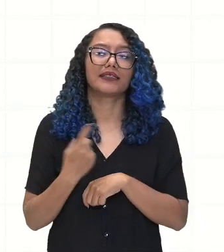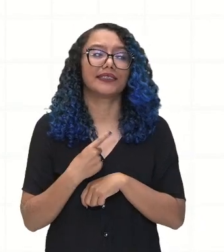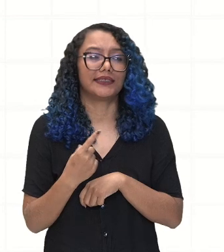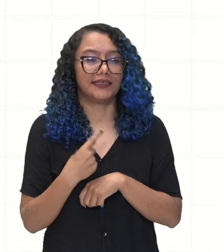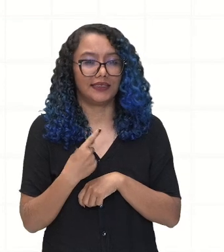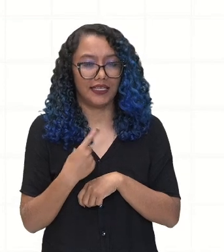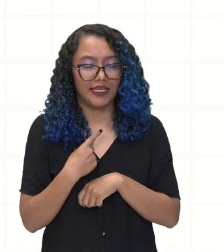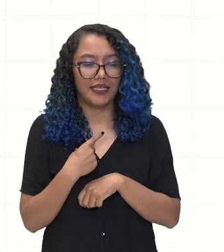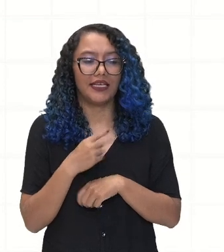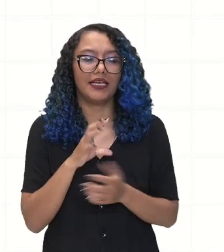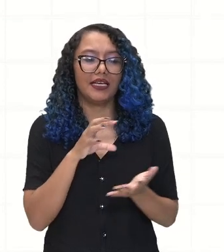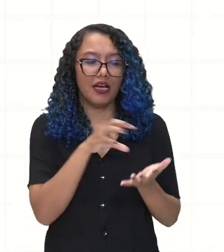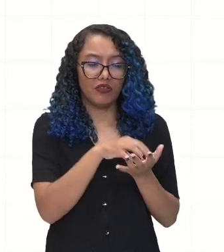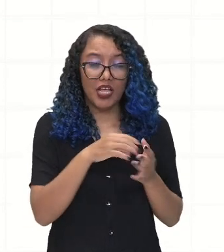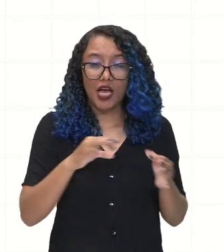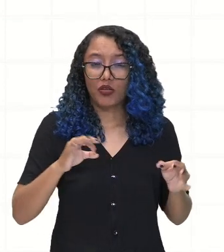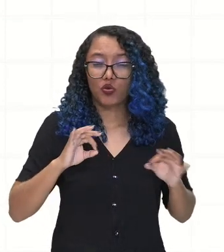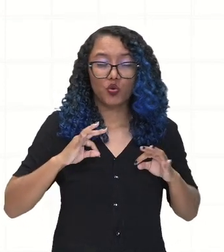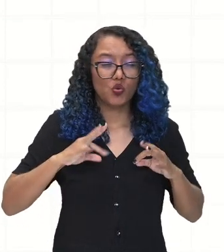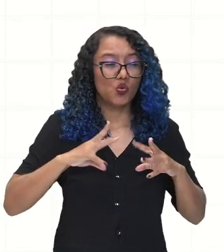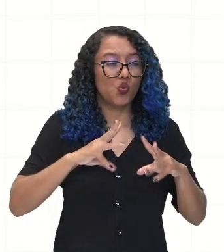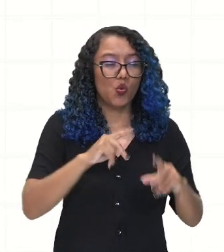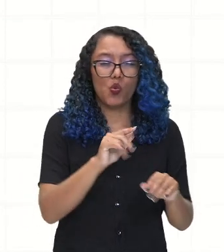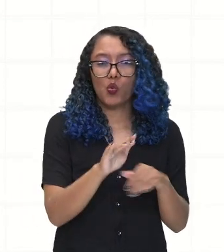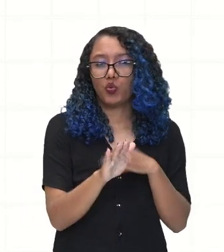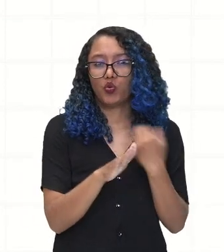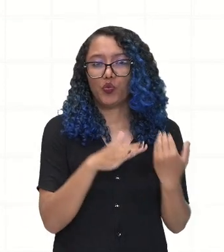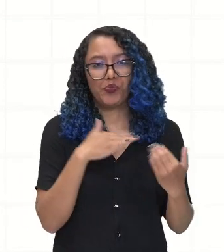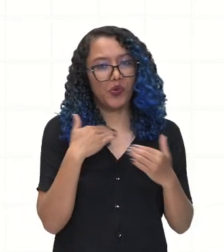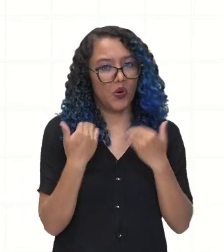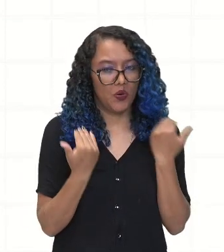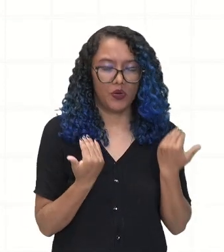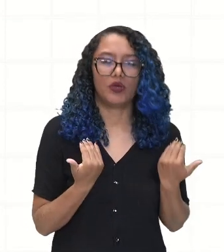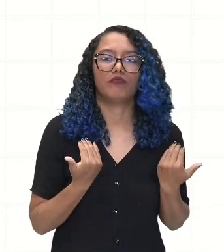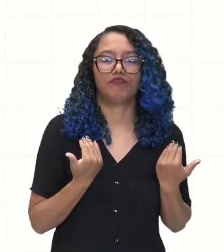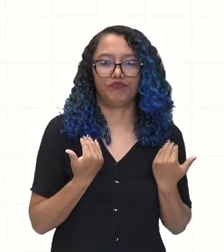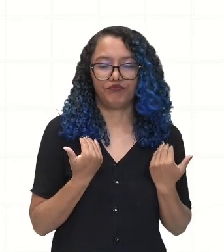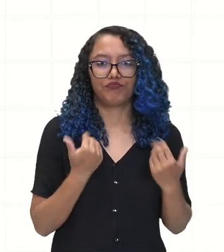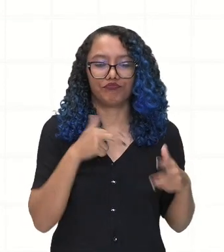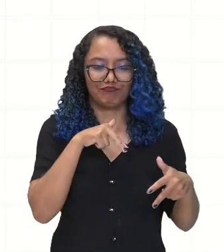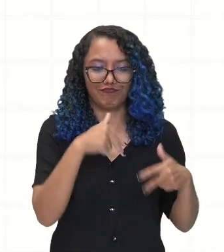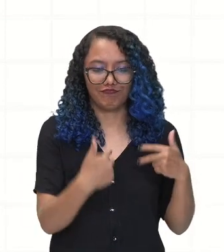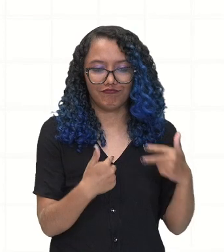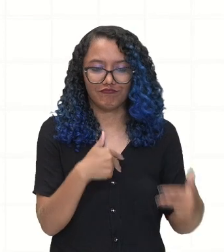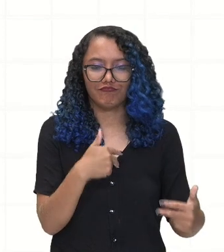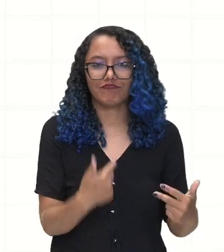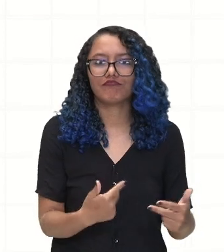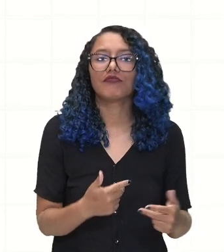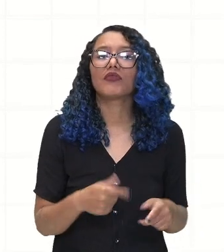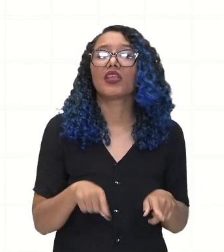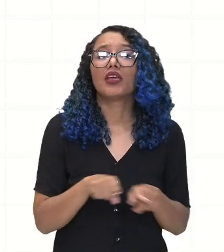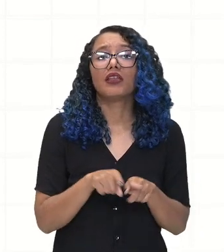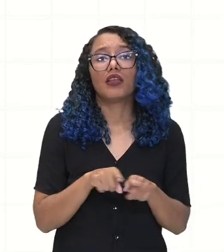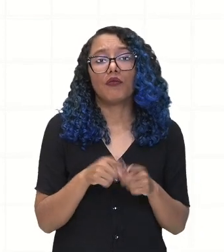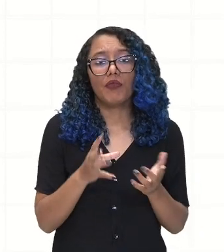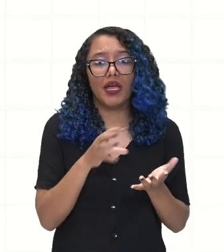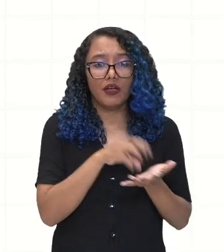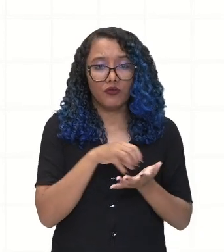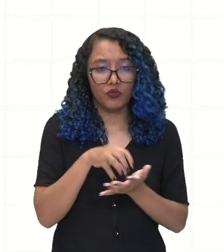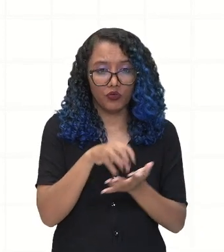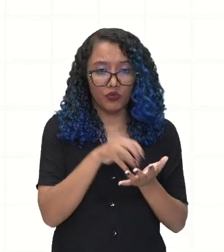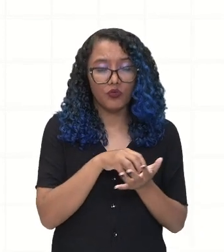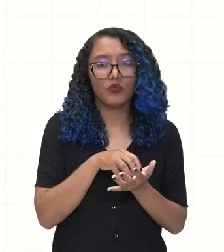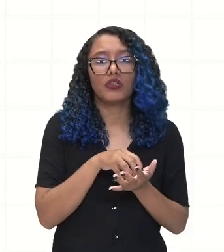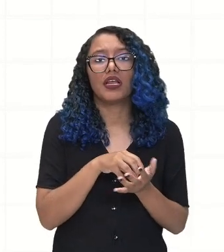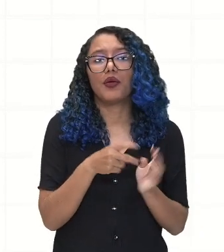exterminadas. E claro que também vai ter ali a diminuição do quantitativo de tribos guaraníticas